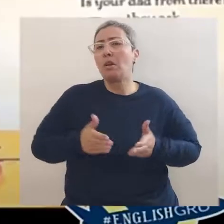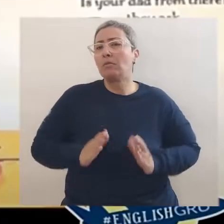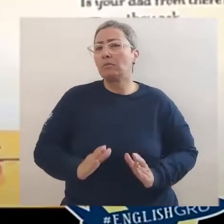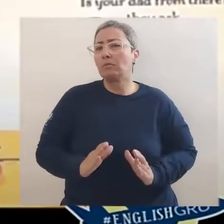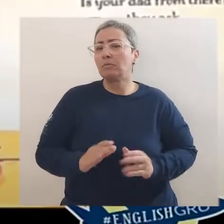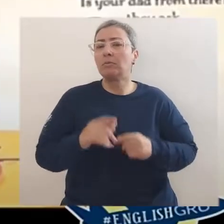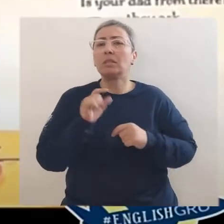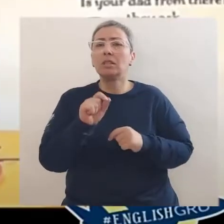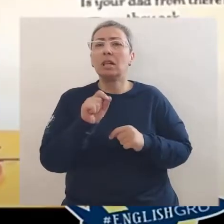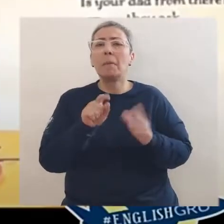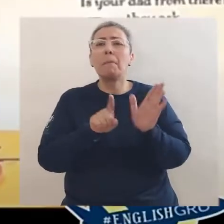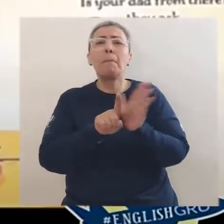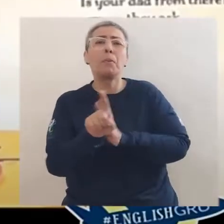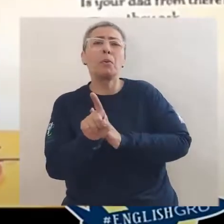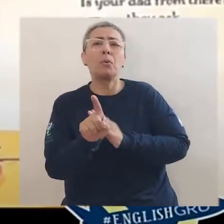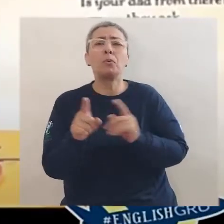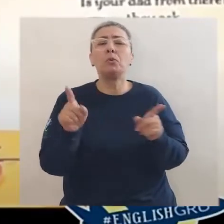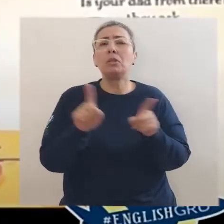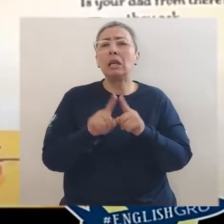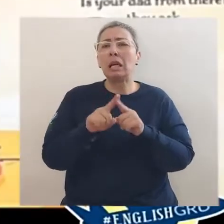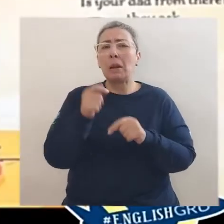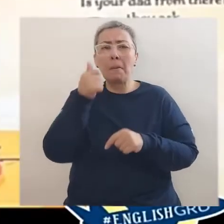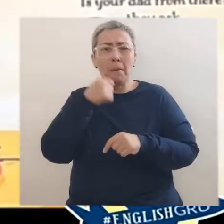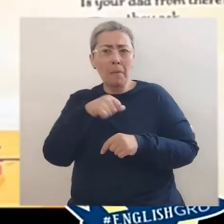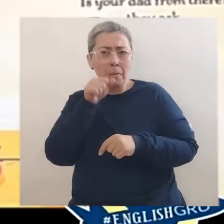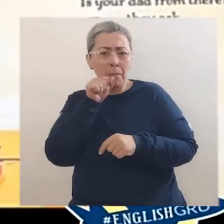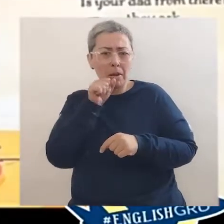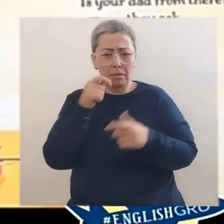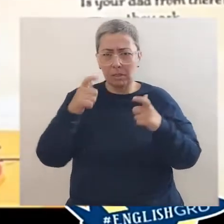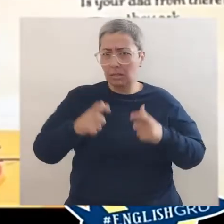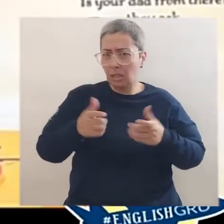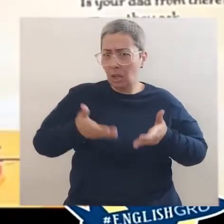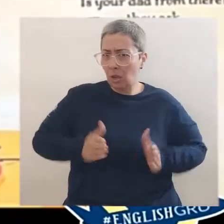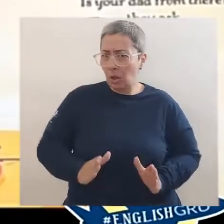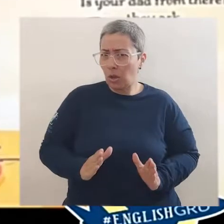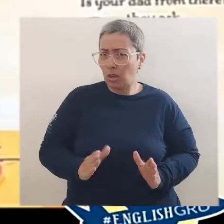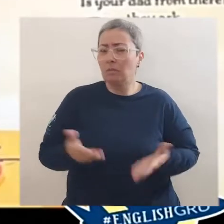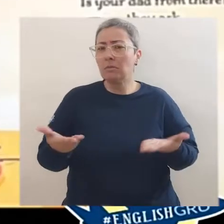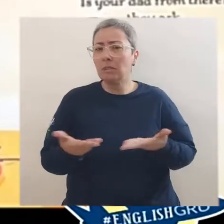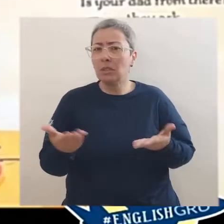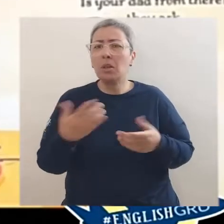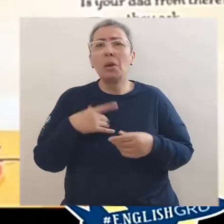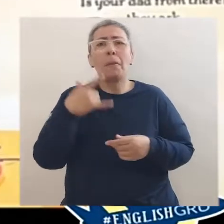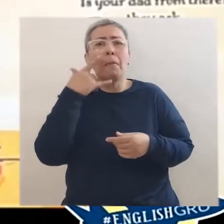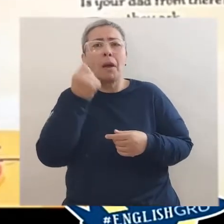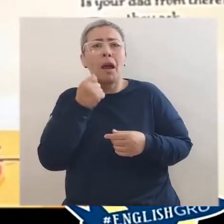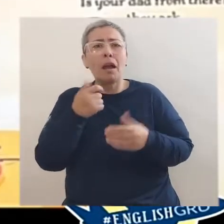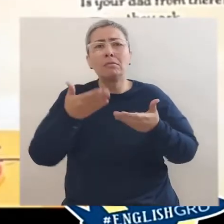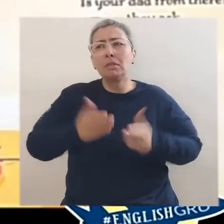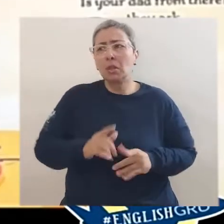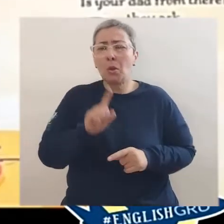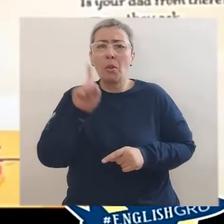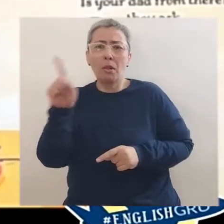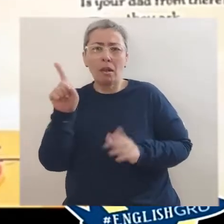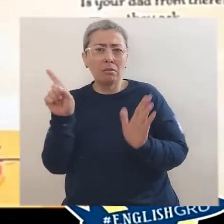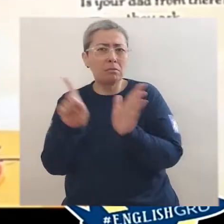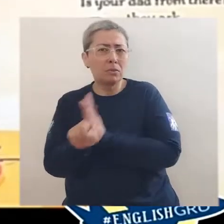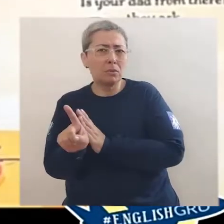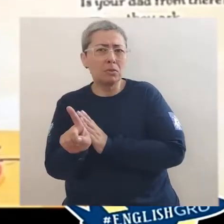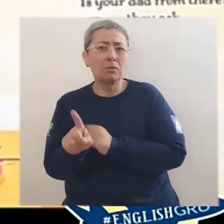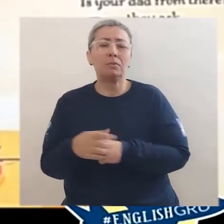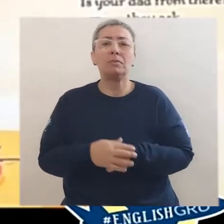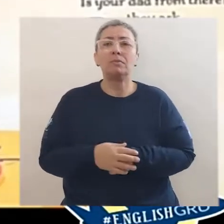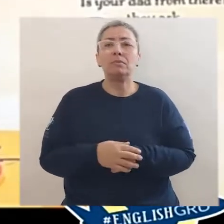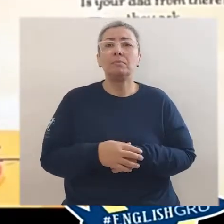Where are you from? they ask. Is your mama from here? Is your dad from there? they